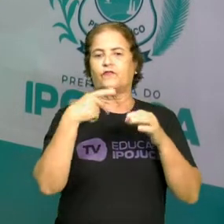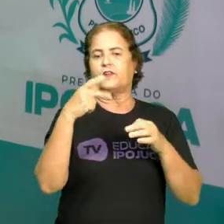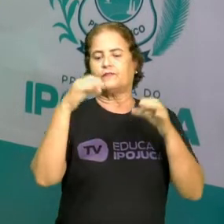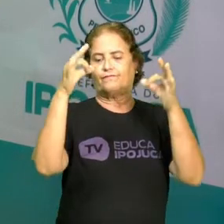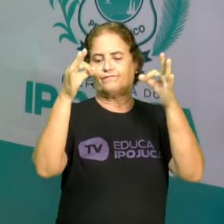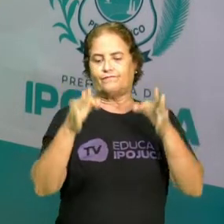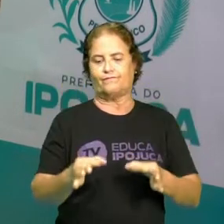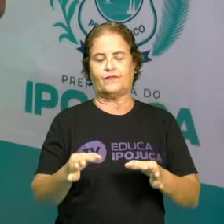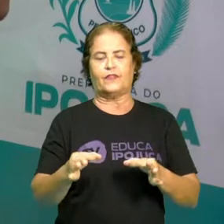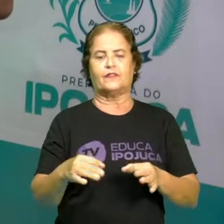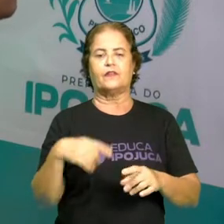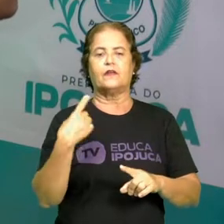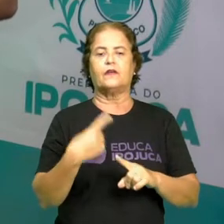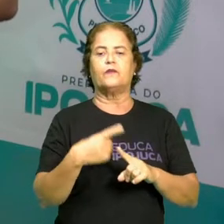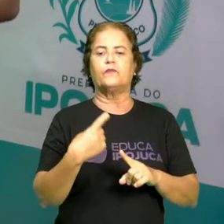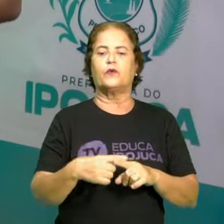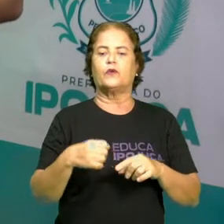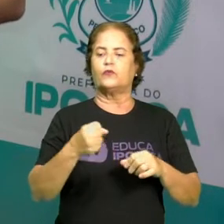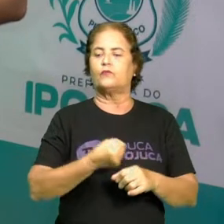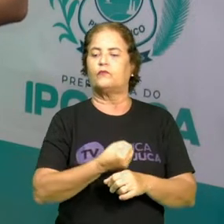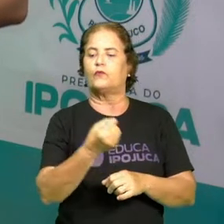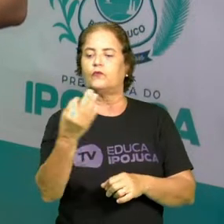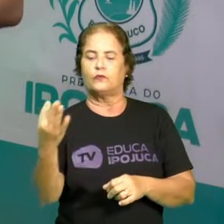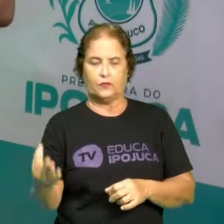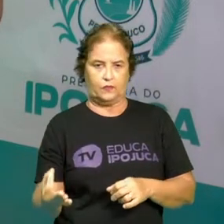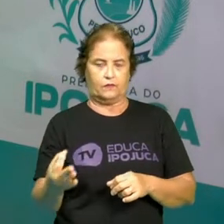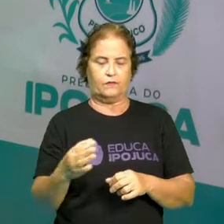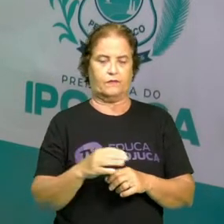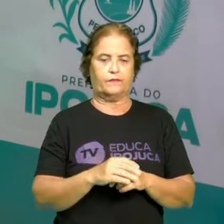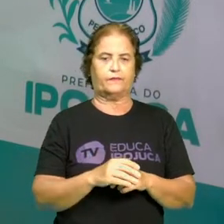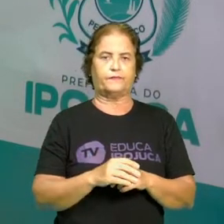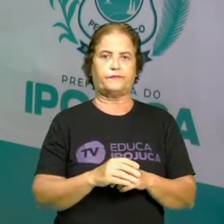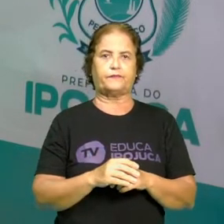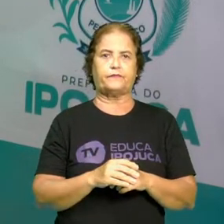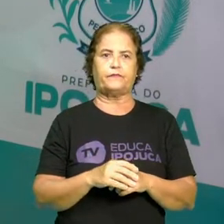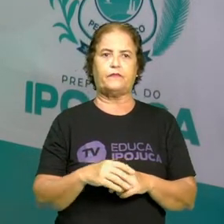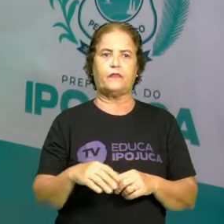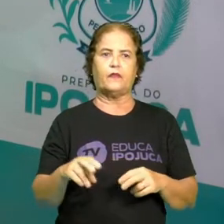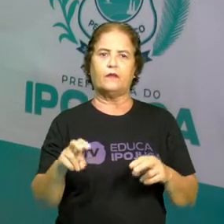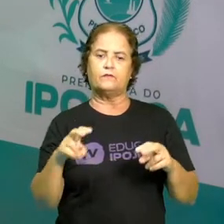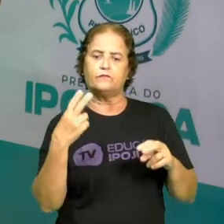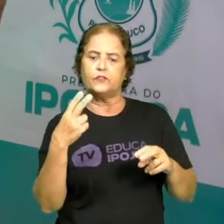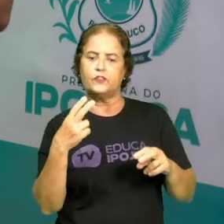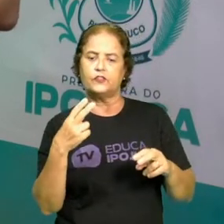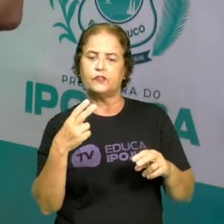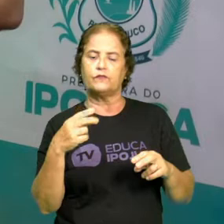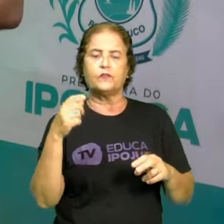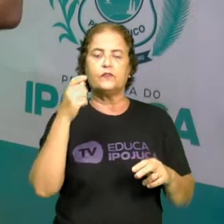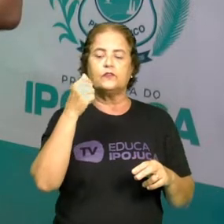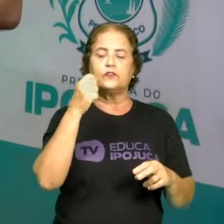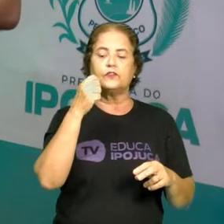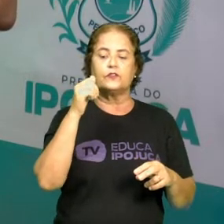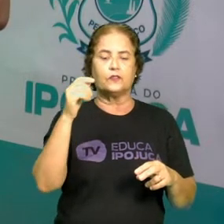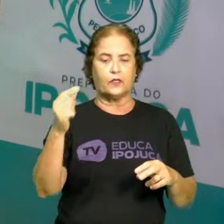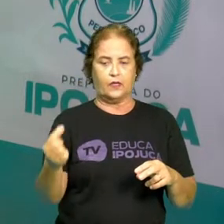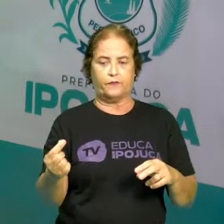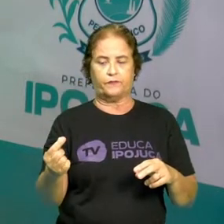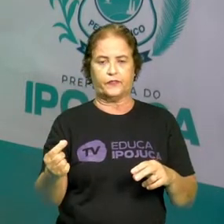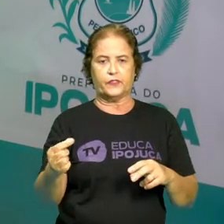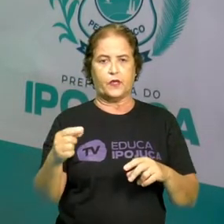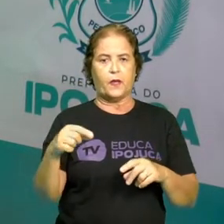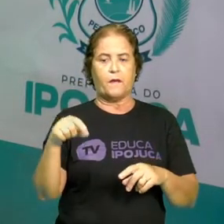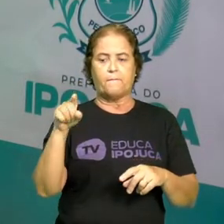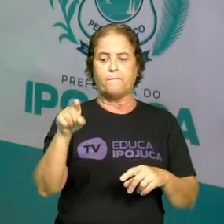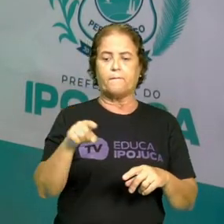porque eu estou contando e tirando a prova disso. Observe os conjuntos de lápis abaixo. Marque um